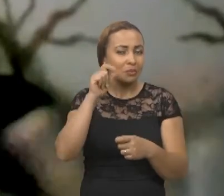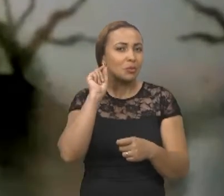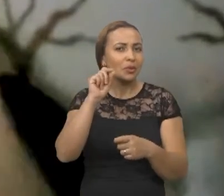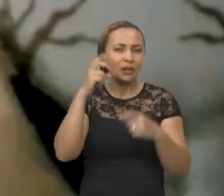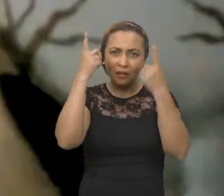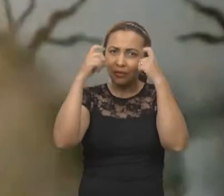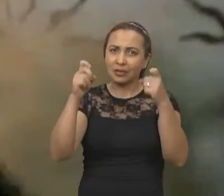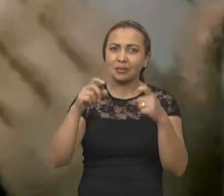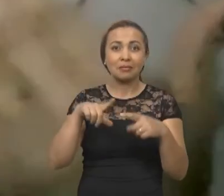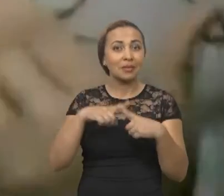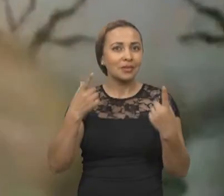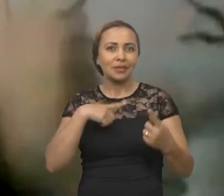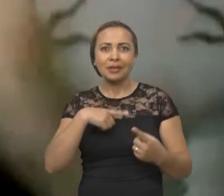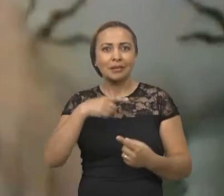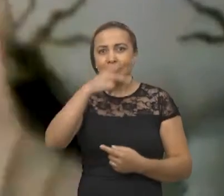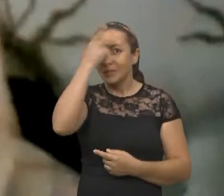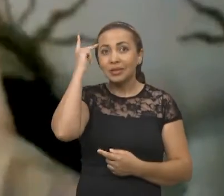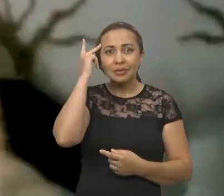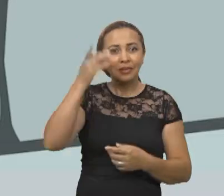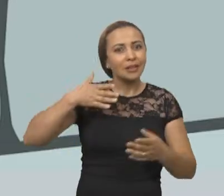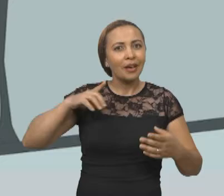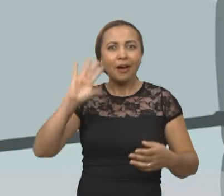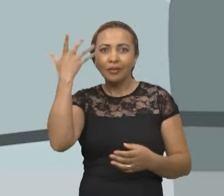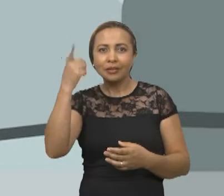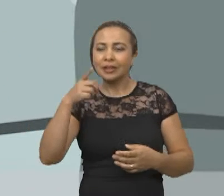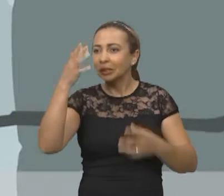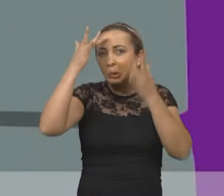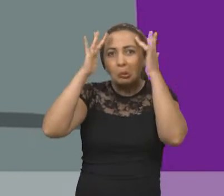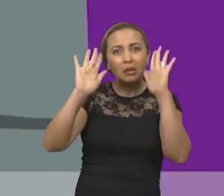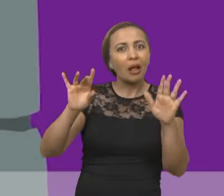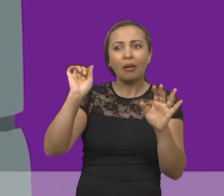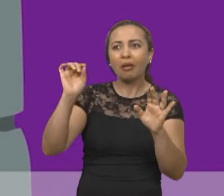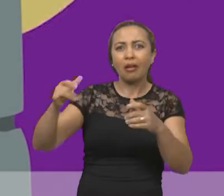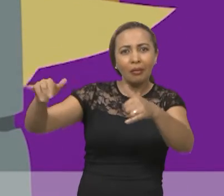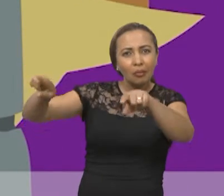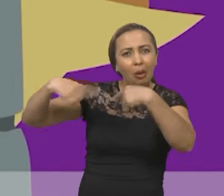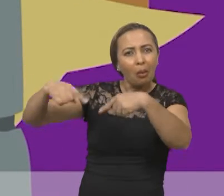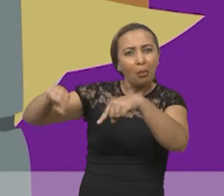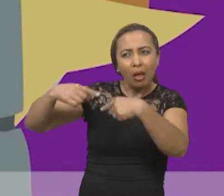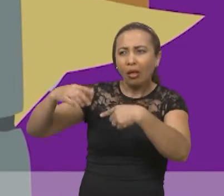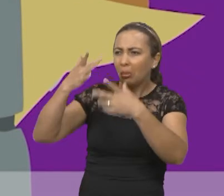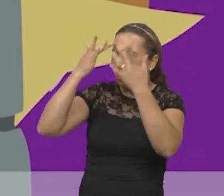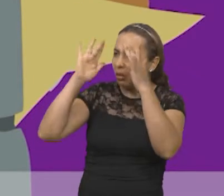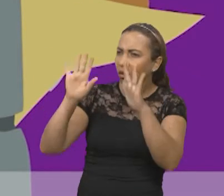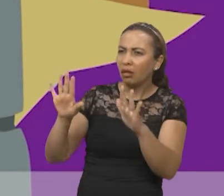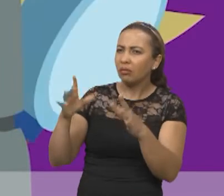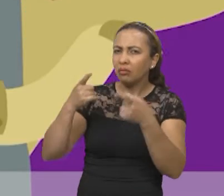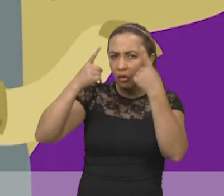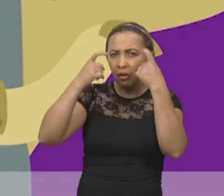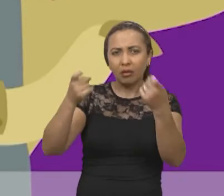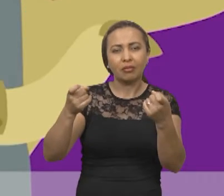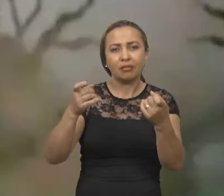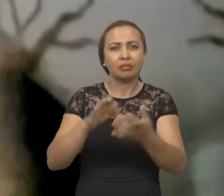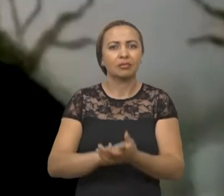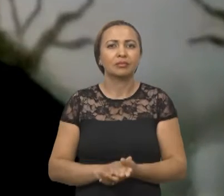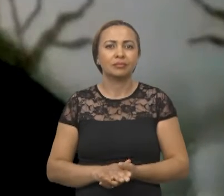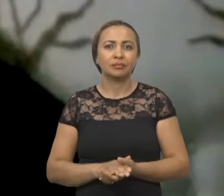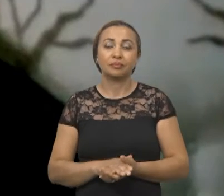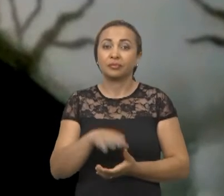violências, mas tem muita gente que passa por essas coisas e não sabe ainda que é violência. Porque muitos nomes dessas violências, elas estão em inglês, né? Então, assim, Stalking,